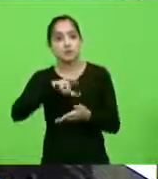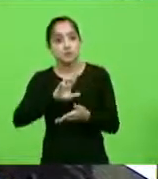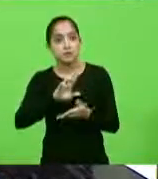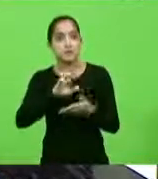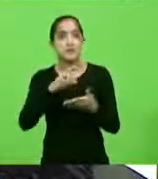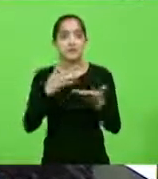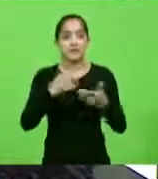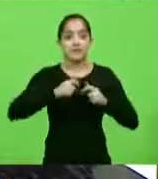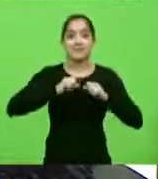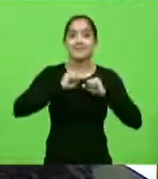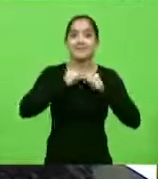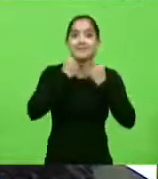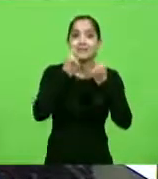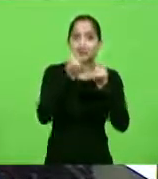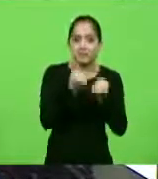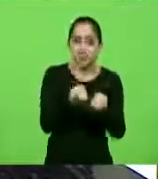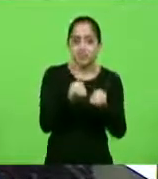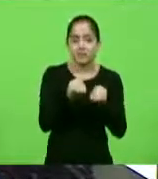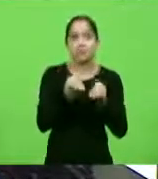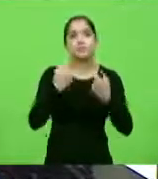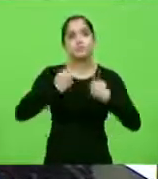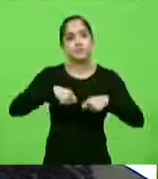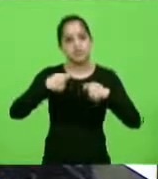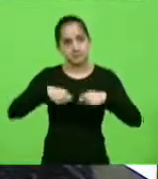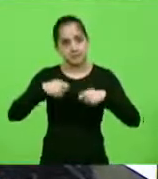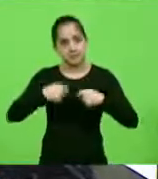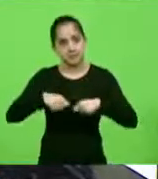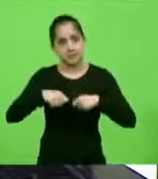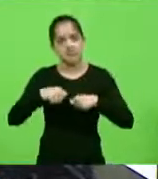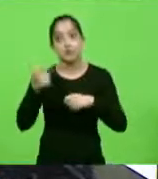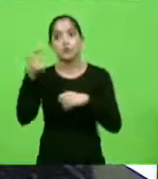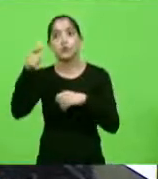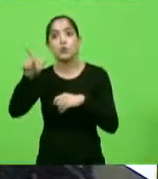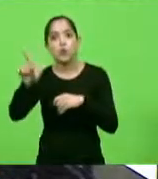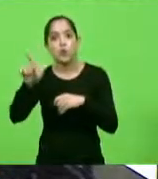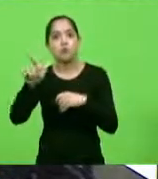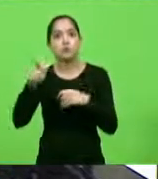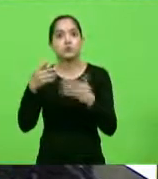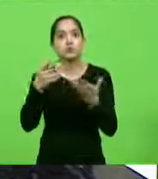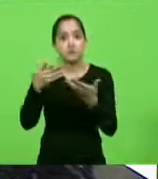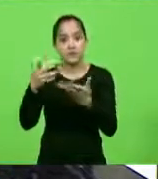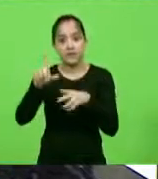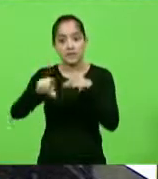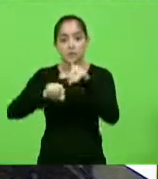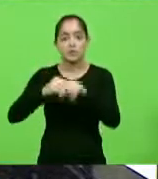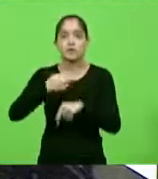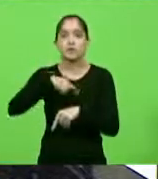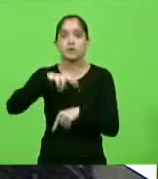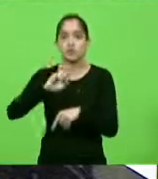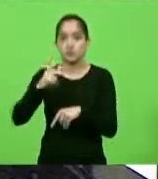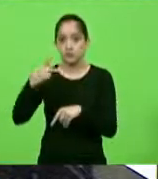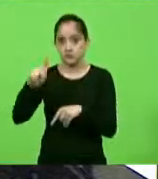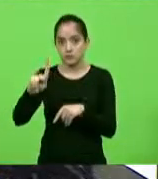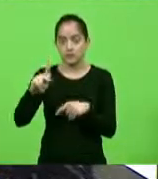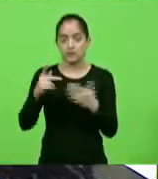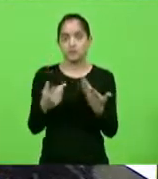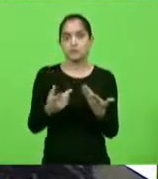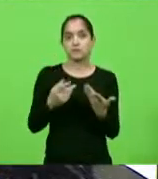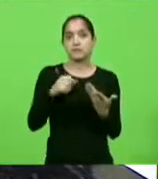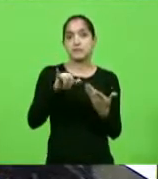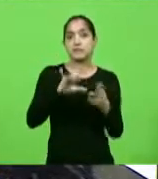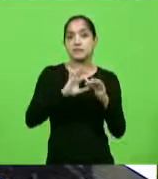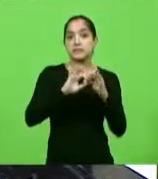defensor da liberdade deve defender também a liberdade do outro ter a sua religião. E se o indivíduo é livre,